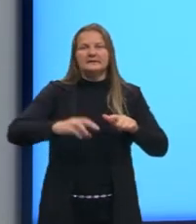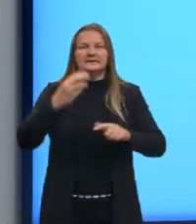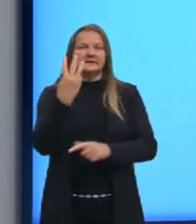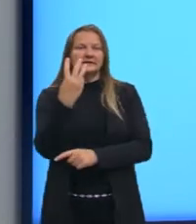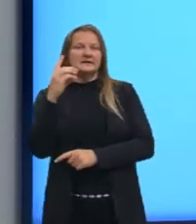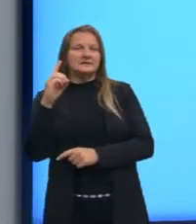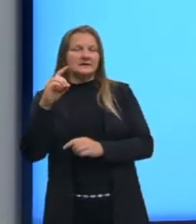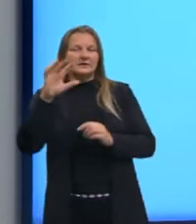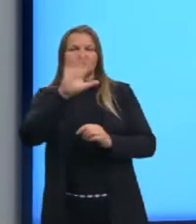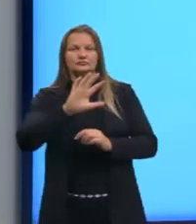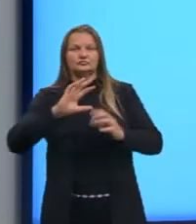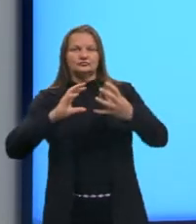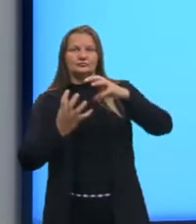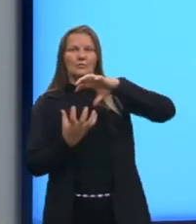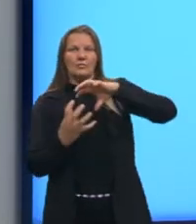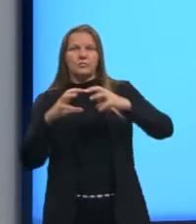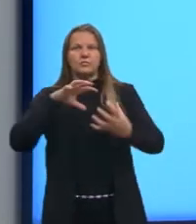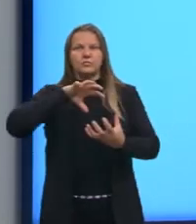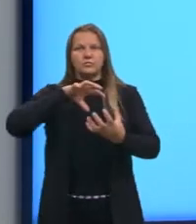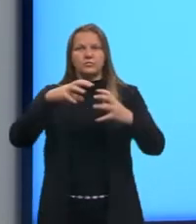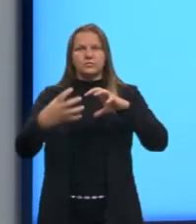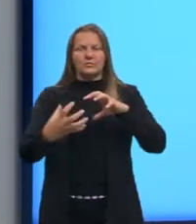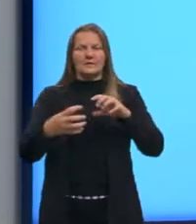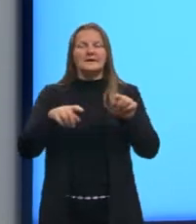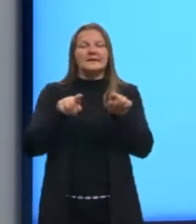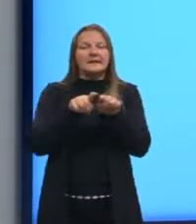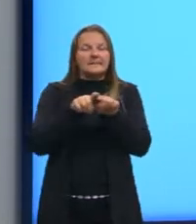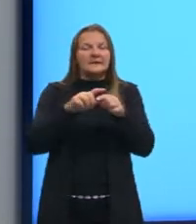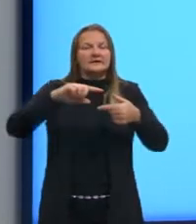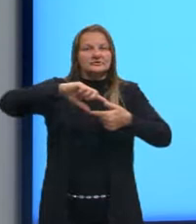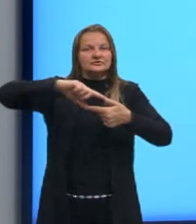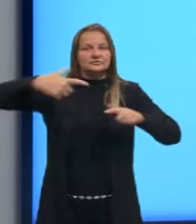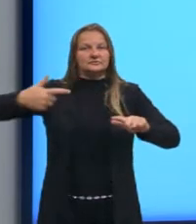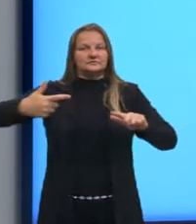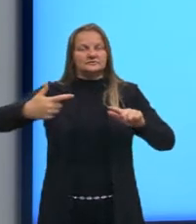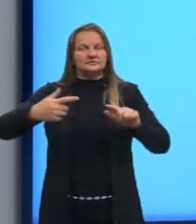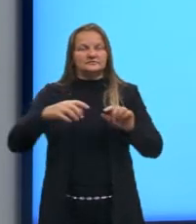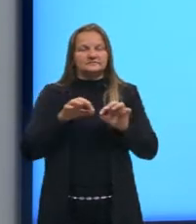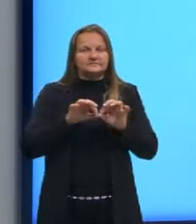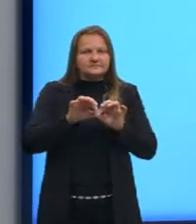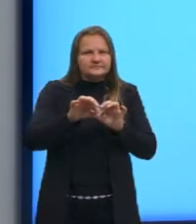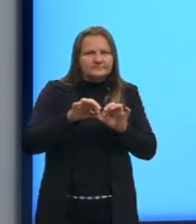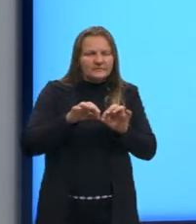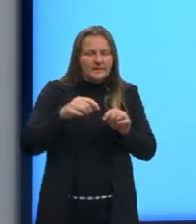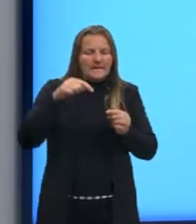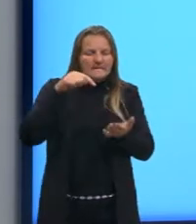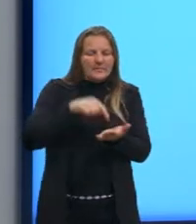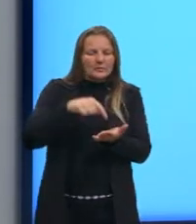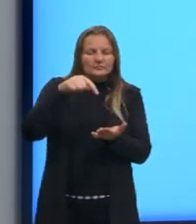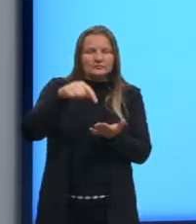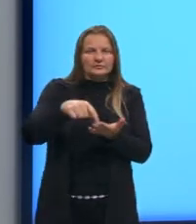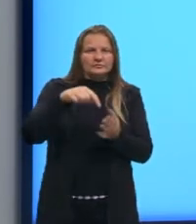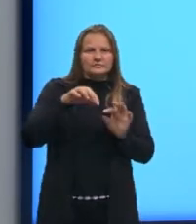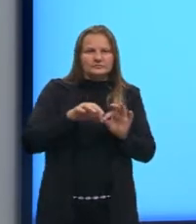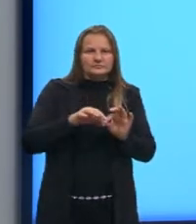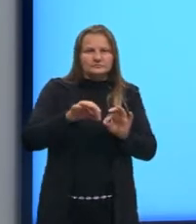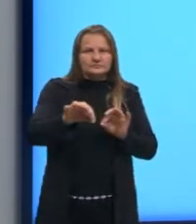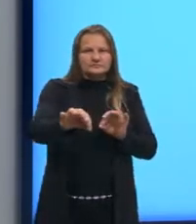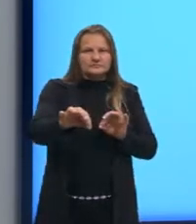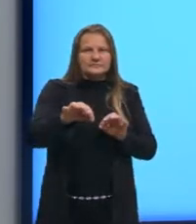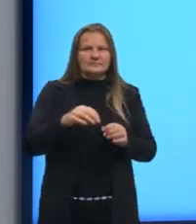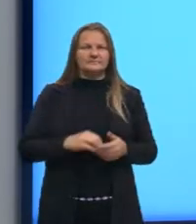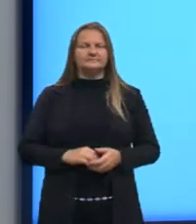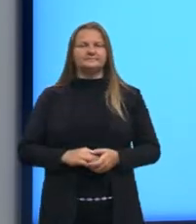e aqui na geometria analítica, a gente começa o estudo através dos pontos, né? Então, um dos primeiros